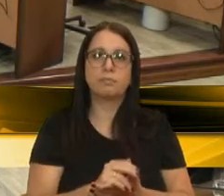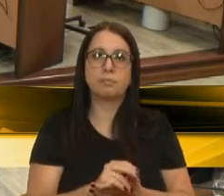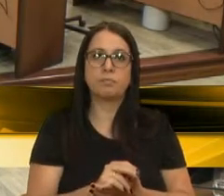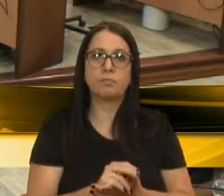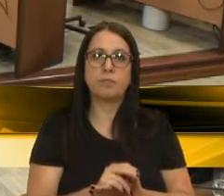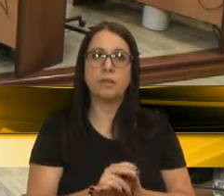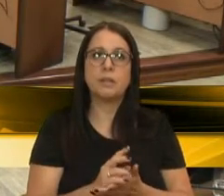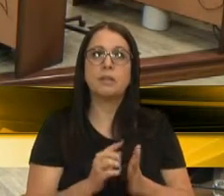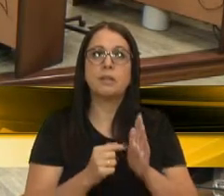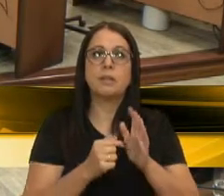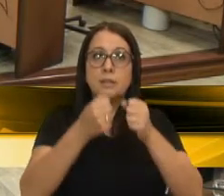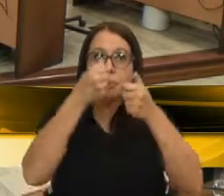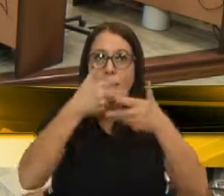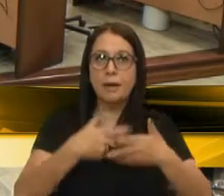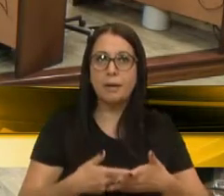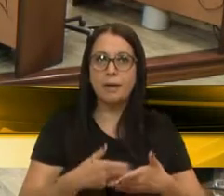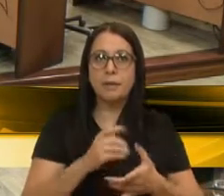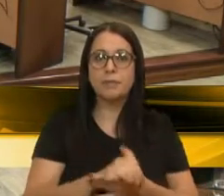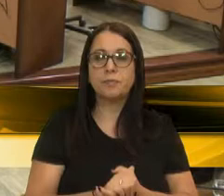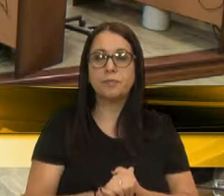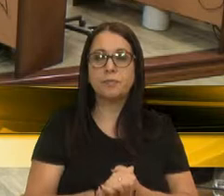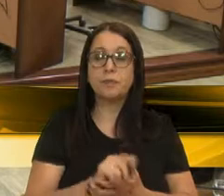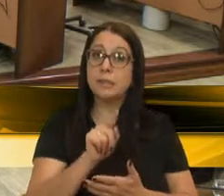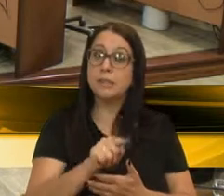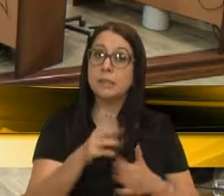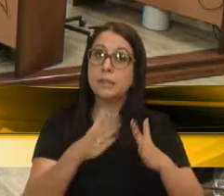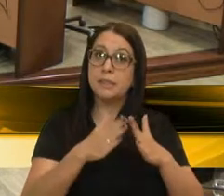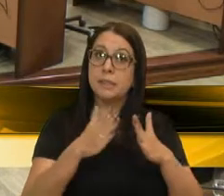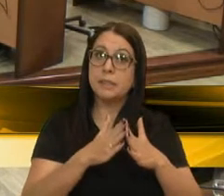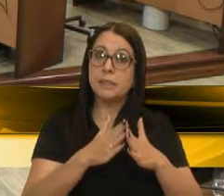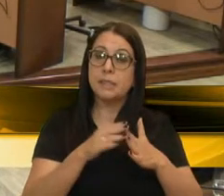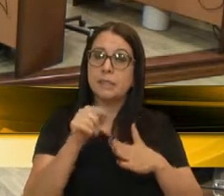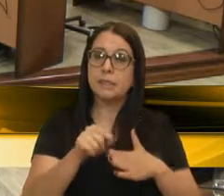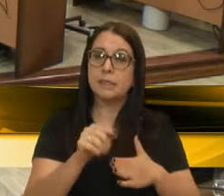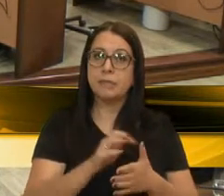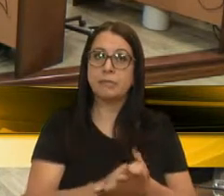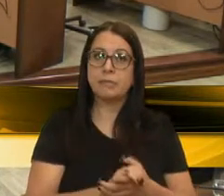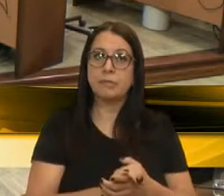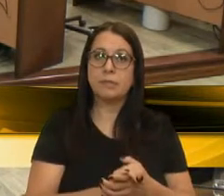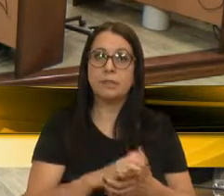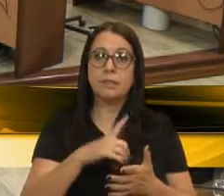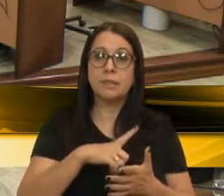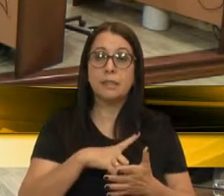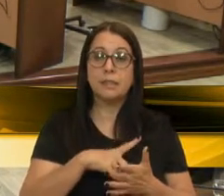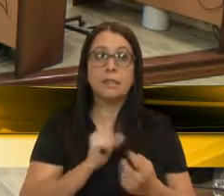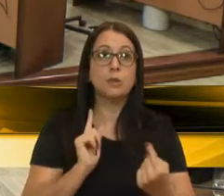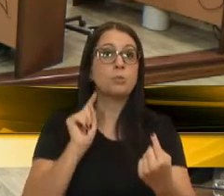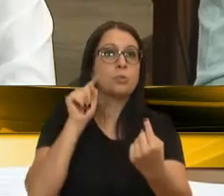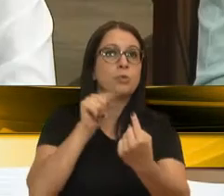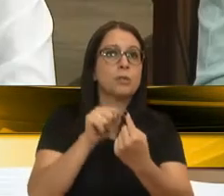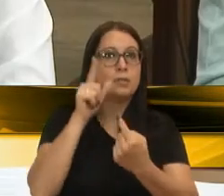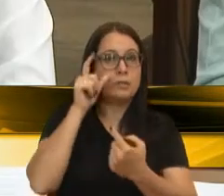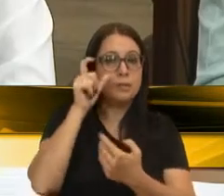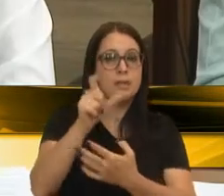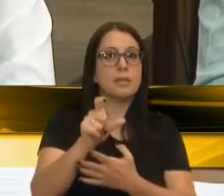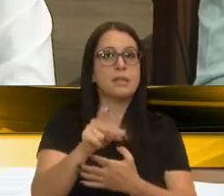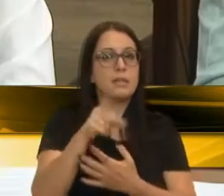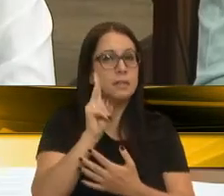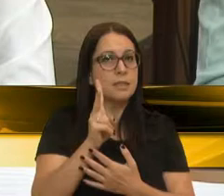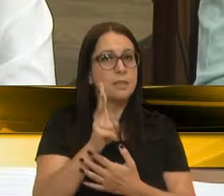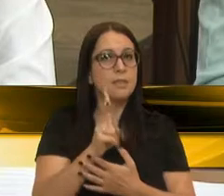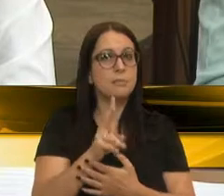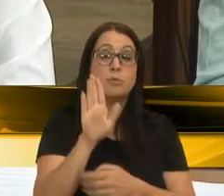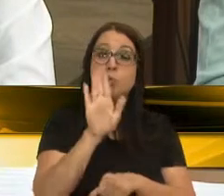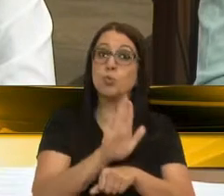colocar que essa casa legislativa tenha intenção e interesse sempre de